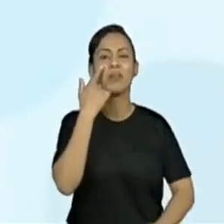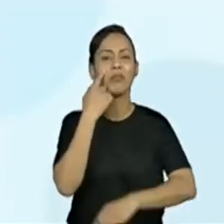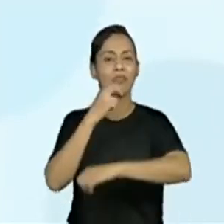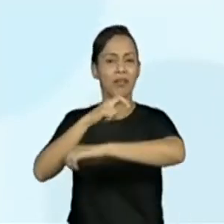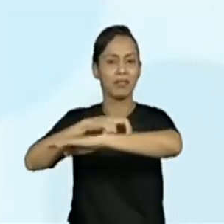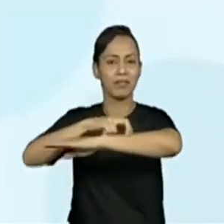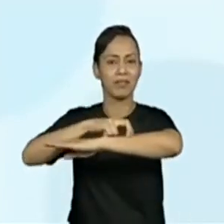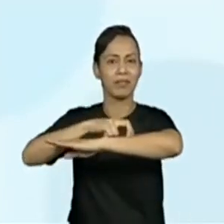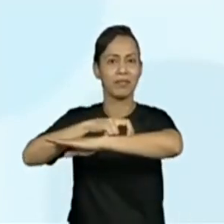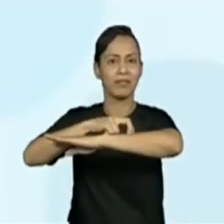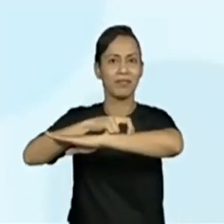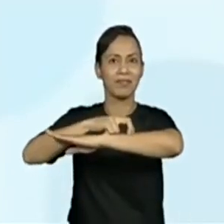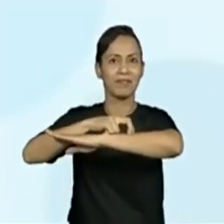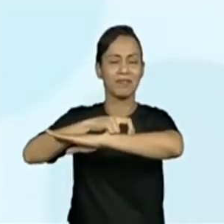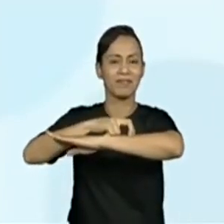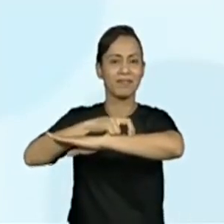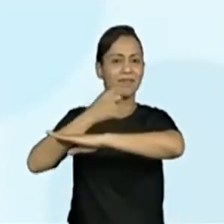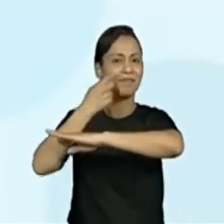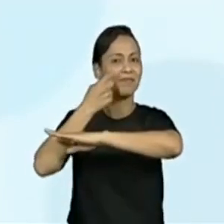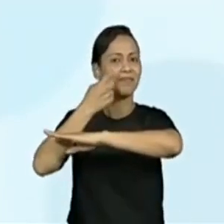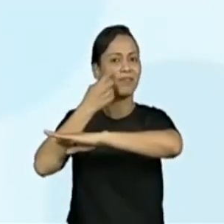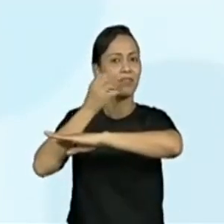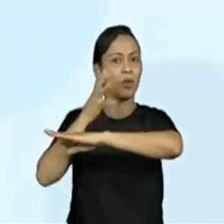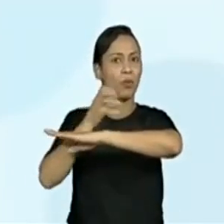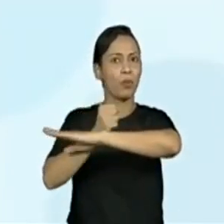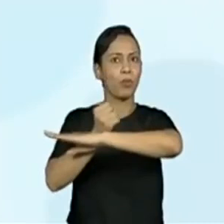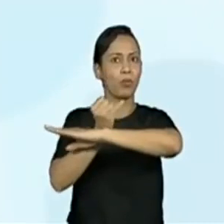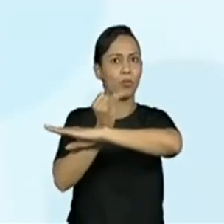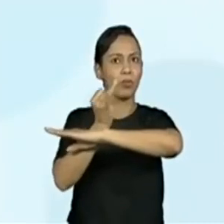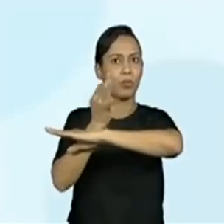confirmar. Então, eu preciso registrar aqui também.